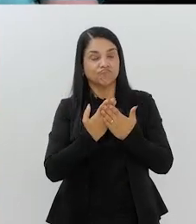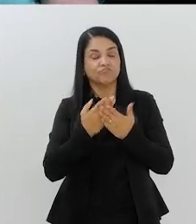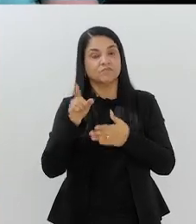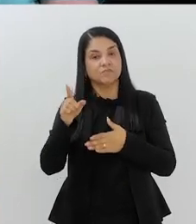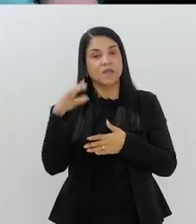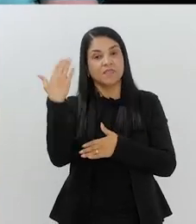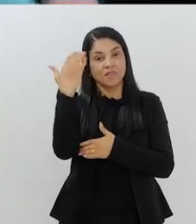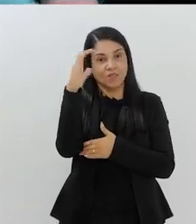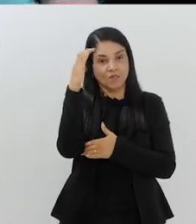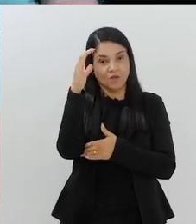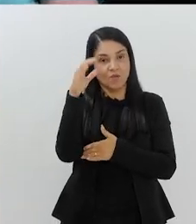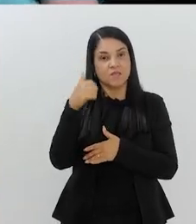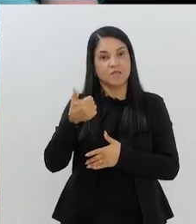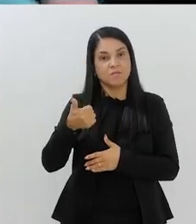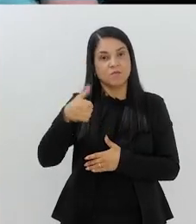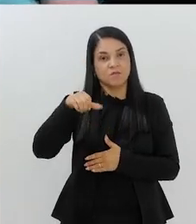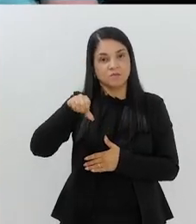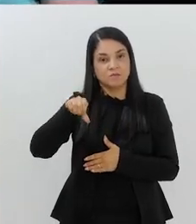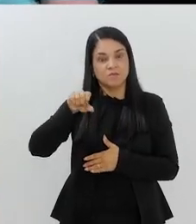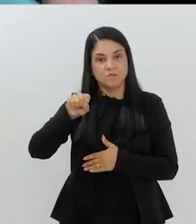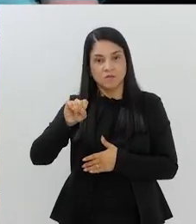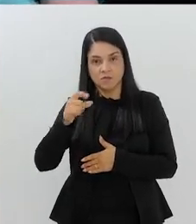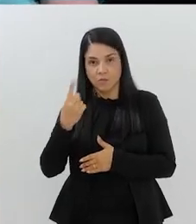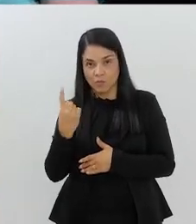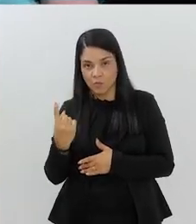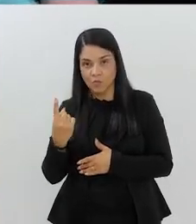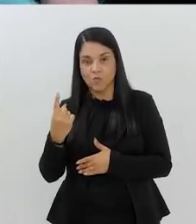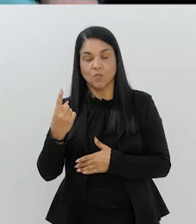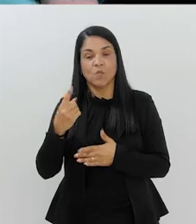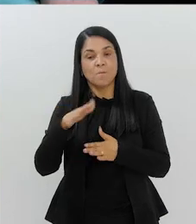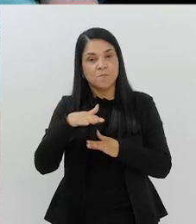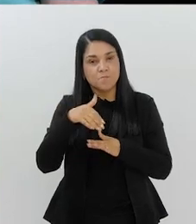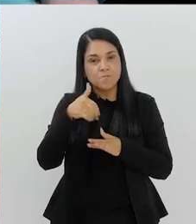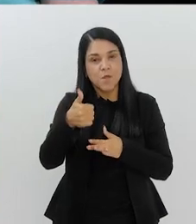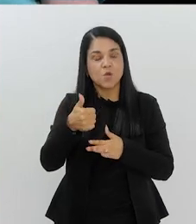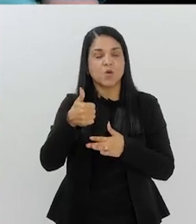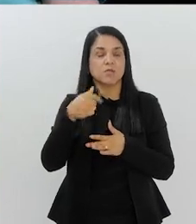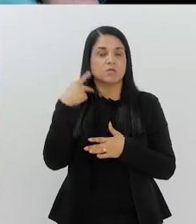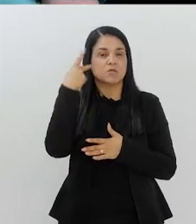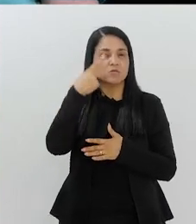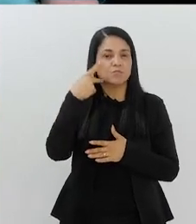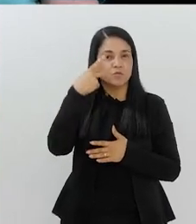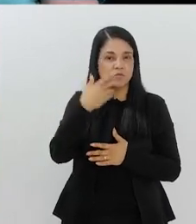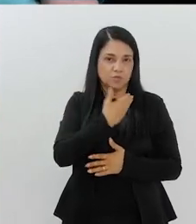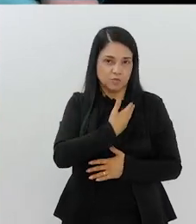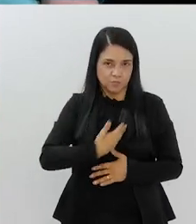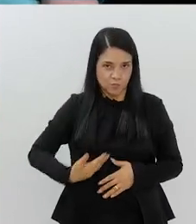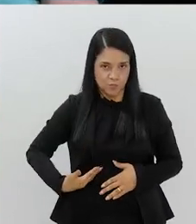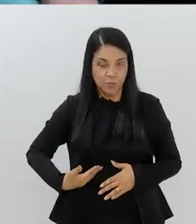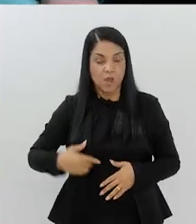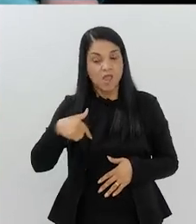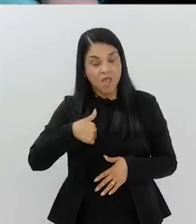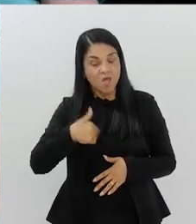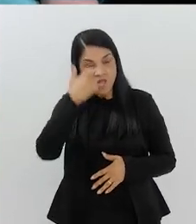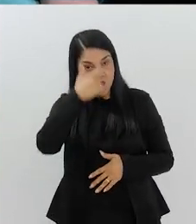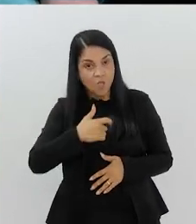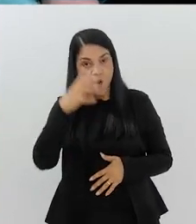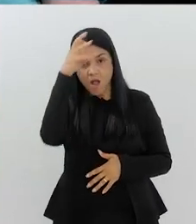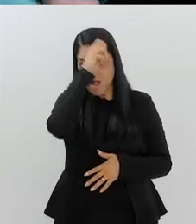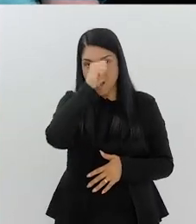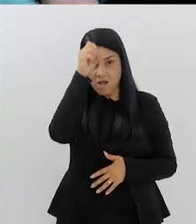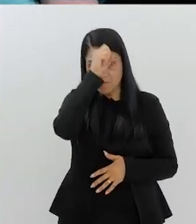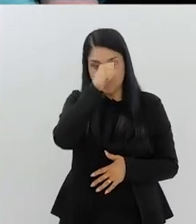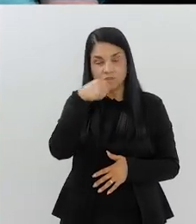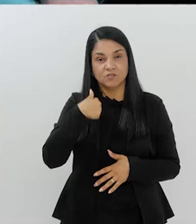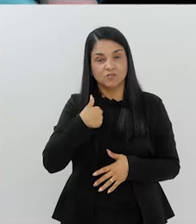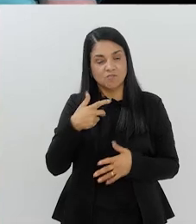Niteroense do Deficiado Físico, que começou lá em 81 para justamente melhorar as políticas públicas. Então, eu